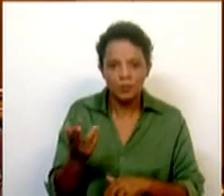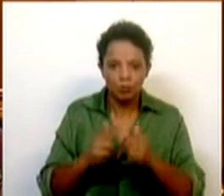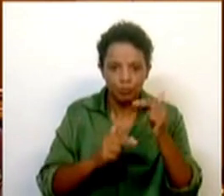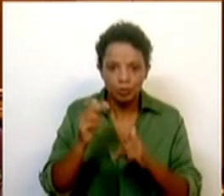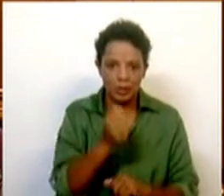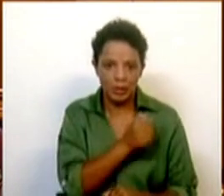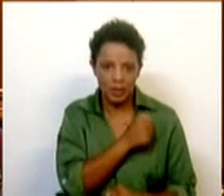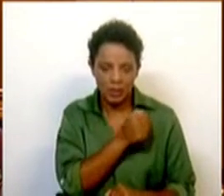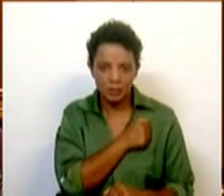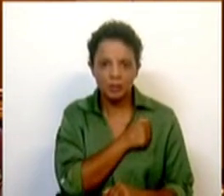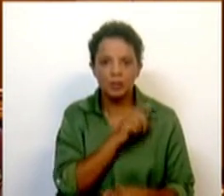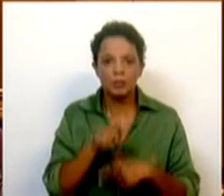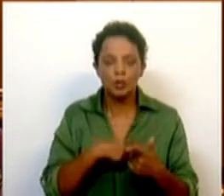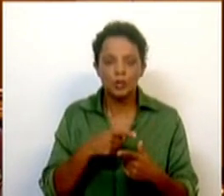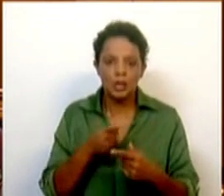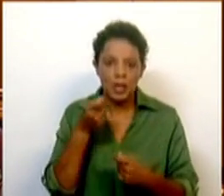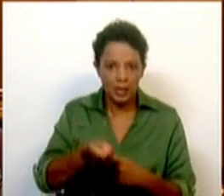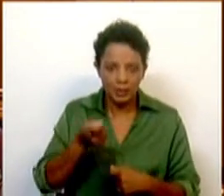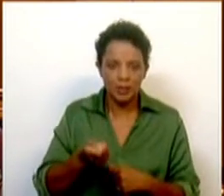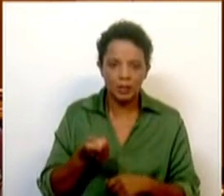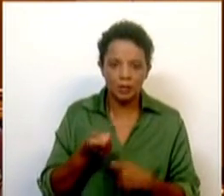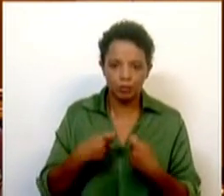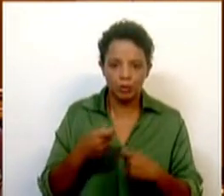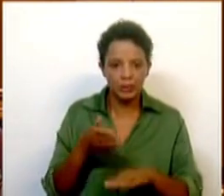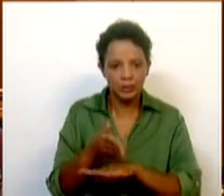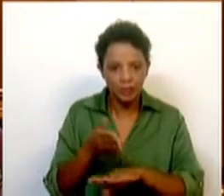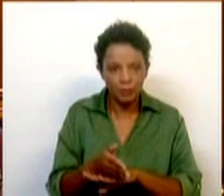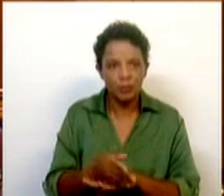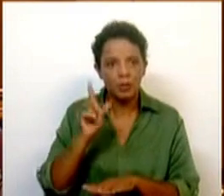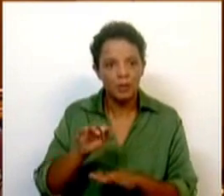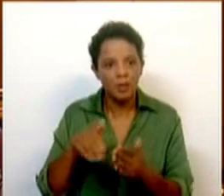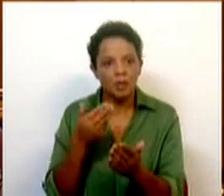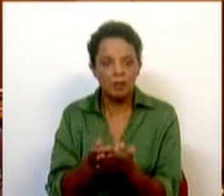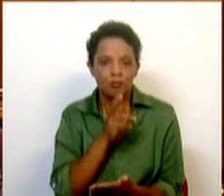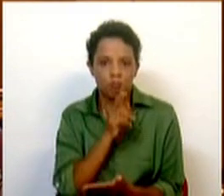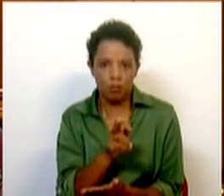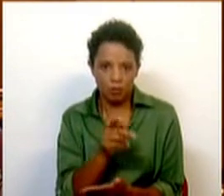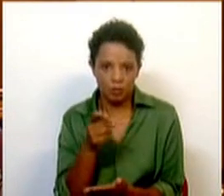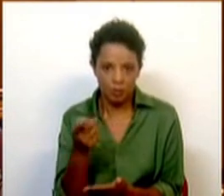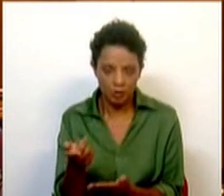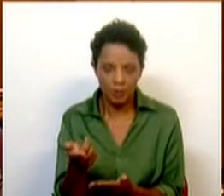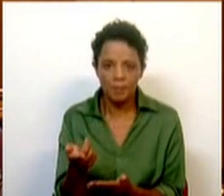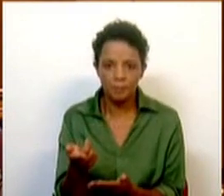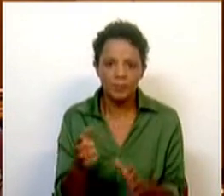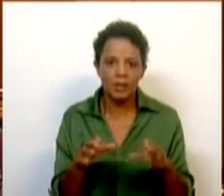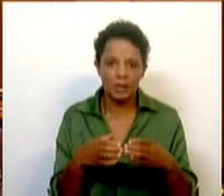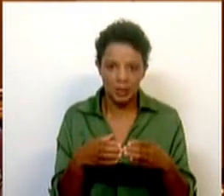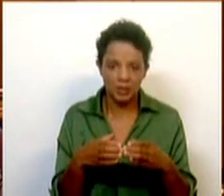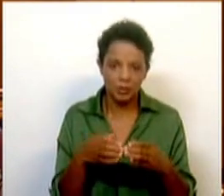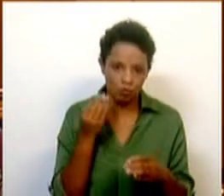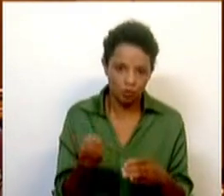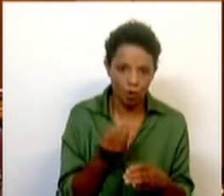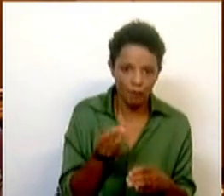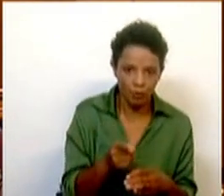habitação que possa ser arrendada a custos acessíveis e que forneça uma resposta, sobretudo, às classes mais